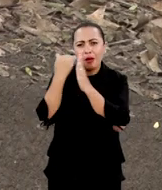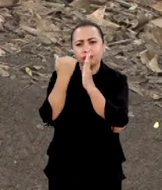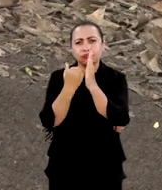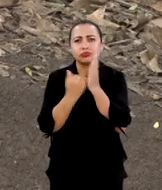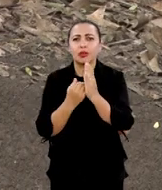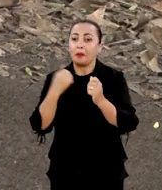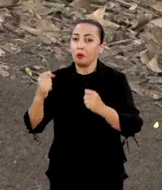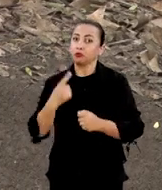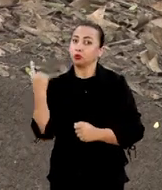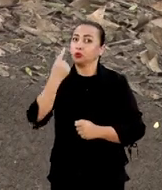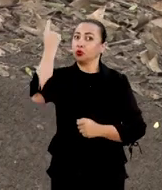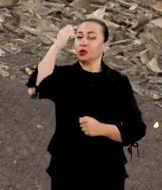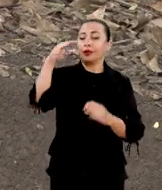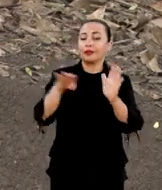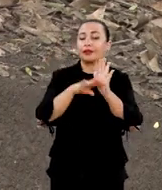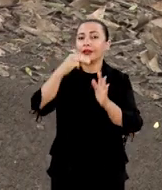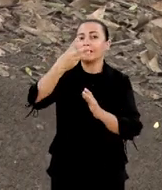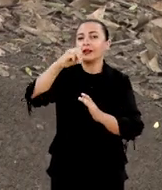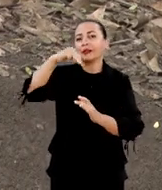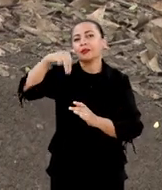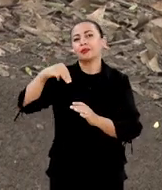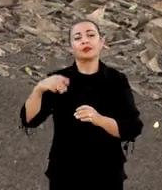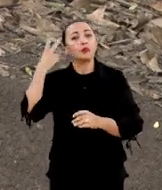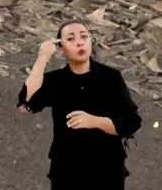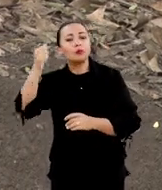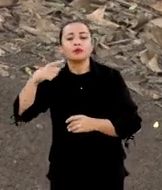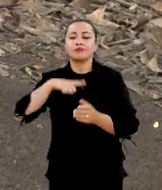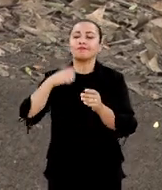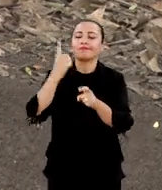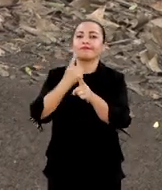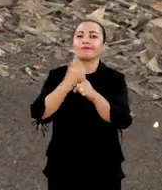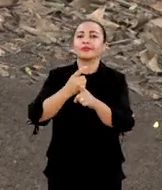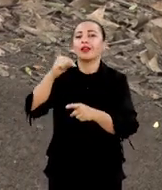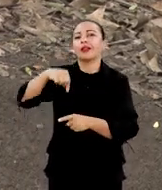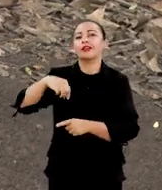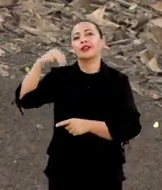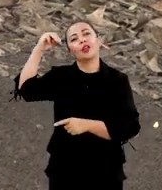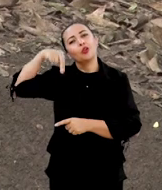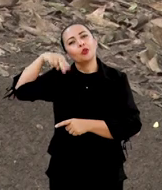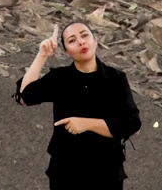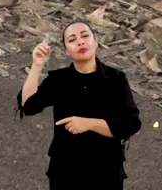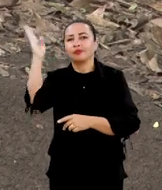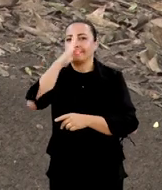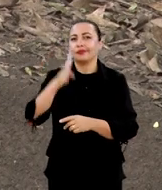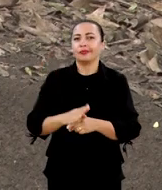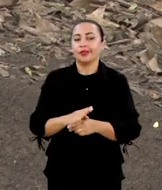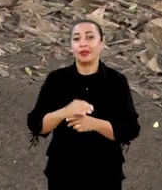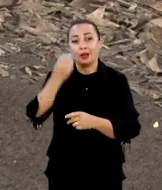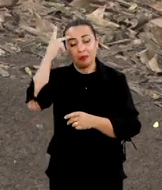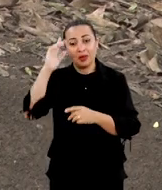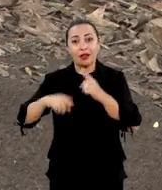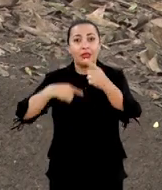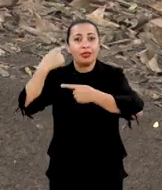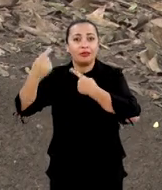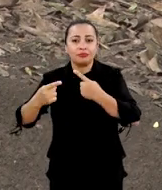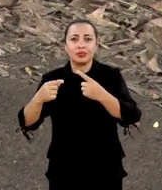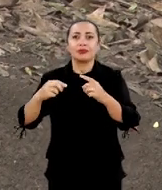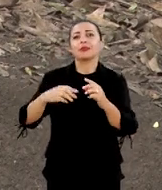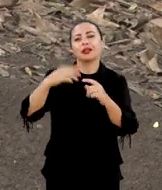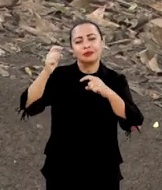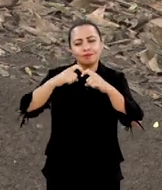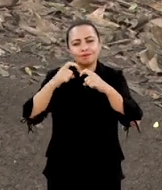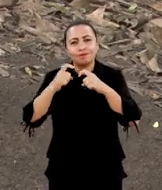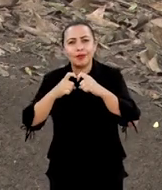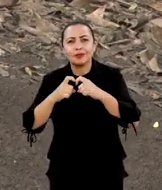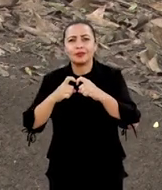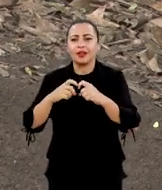Ela pode chegar a 30 metros de altura e é comum no Nordeste Brasileiro. Para além das propriedades medicinais, cientistas do